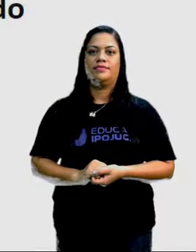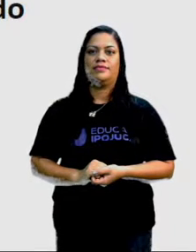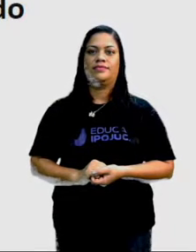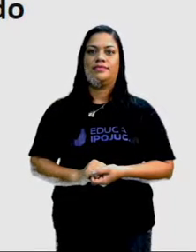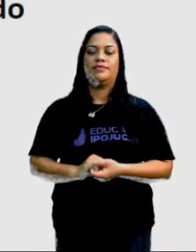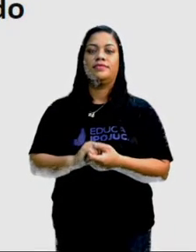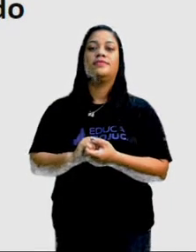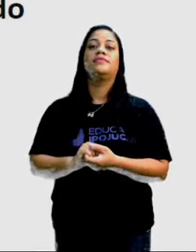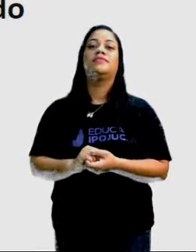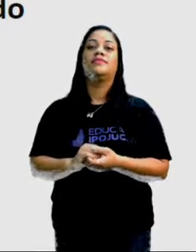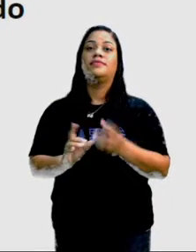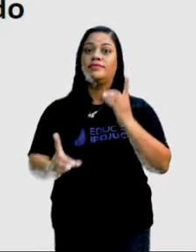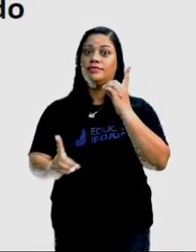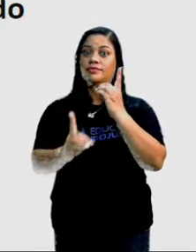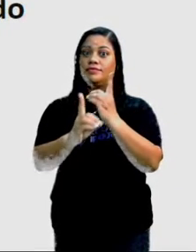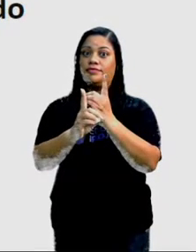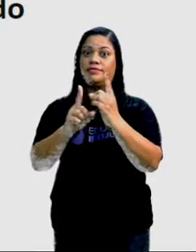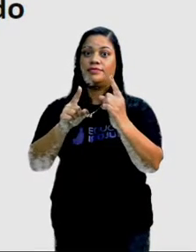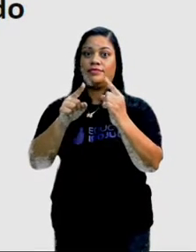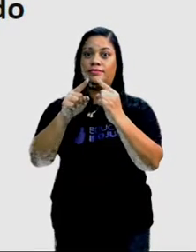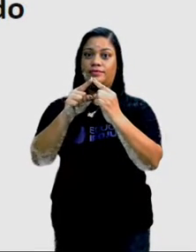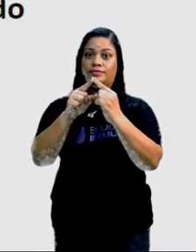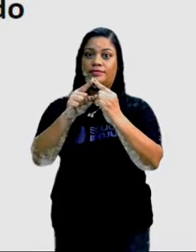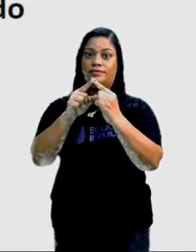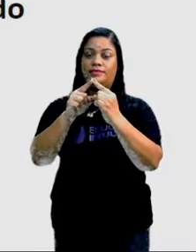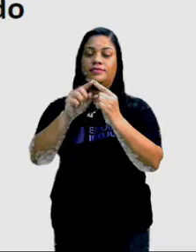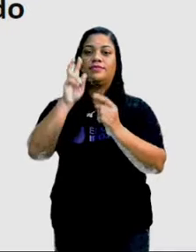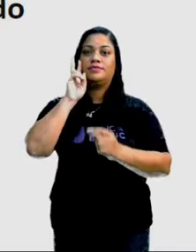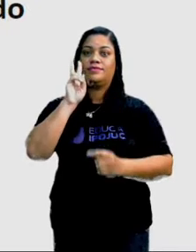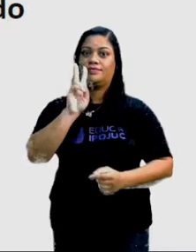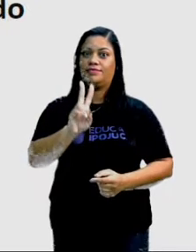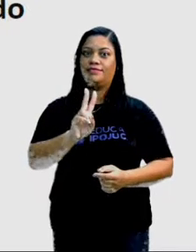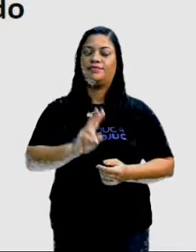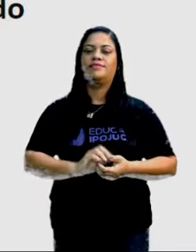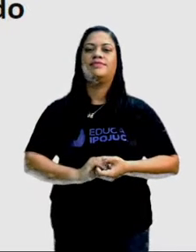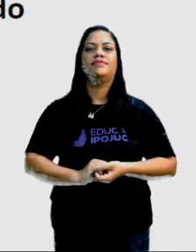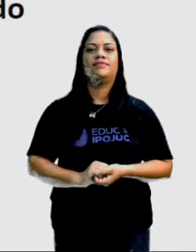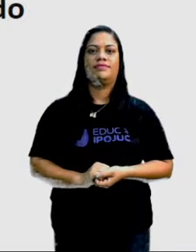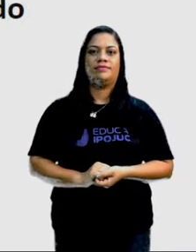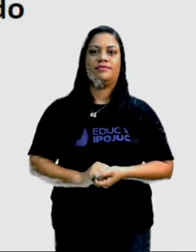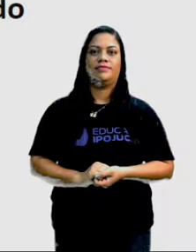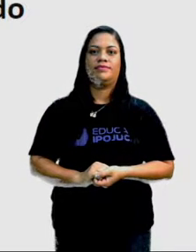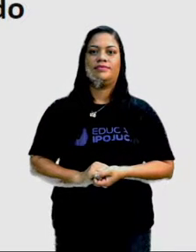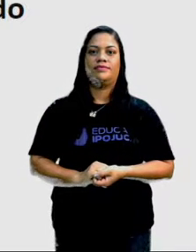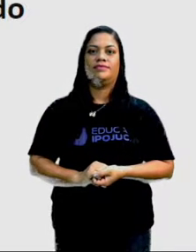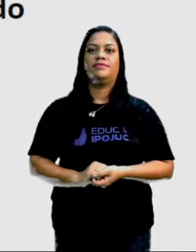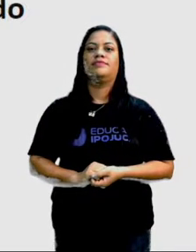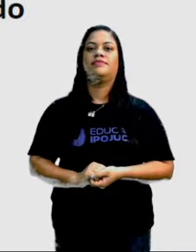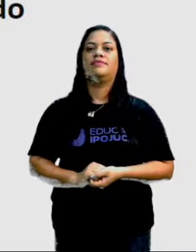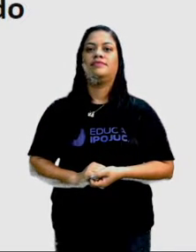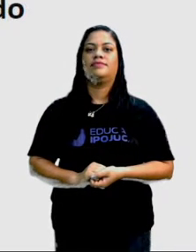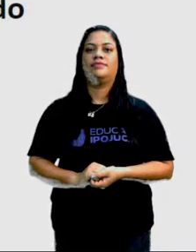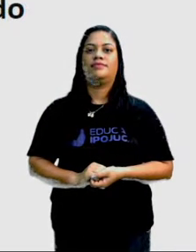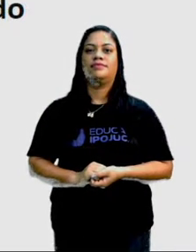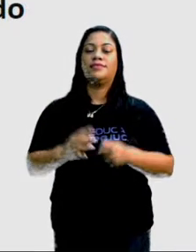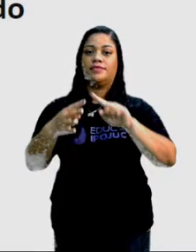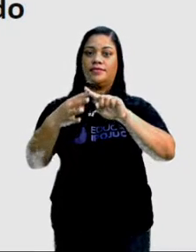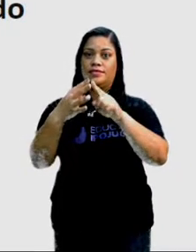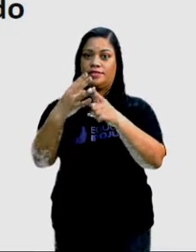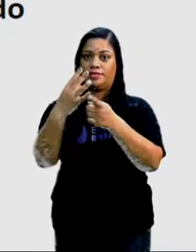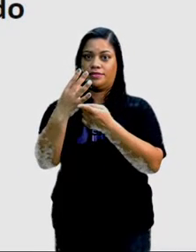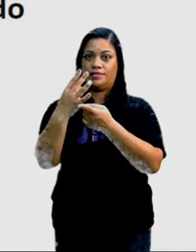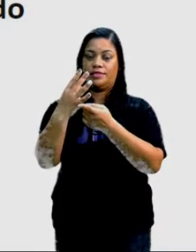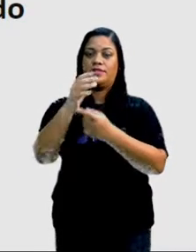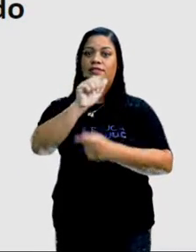os contornos é essa parte lateral, que nós temos aqui as vértices, não isso? São quatro,